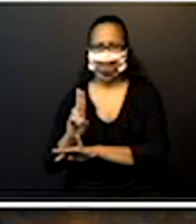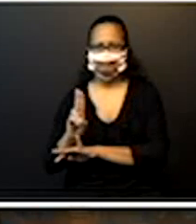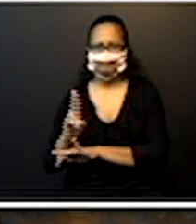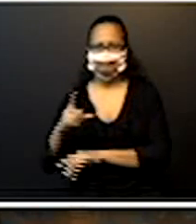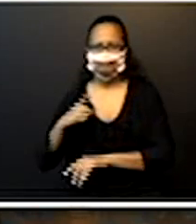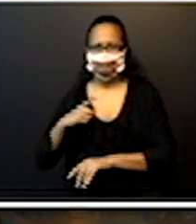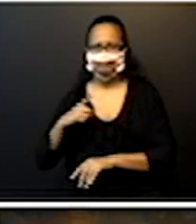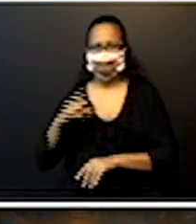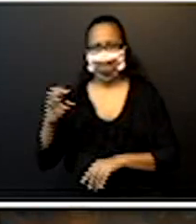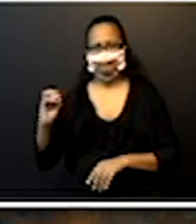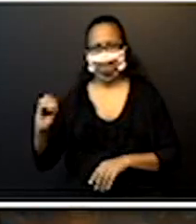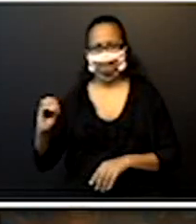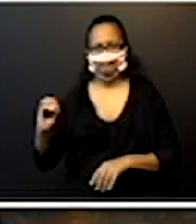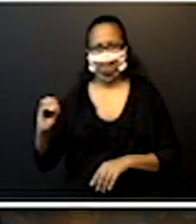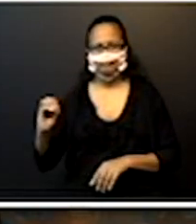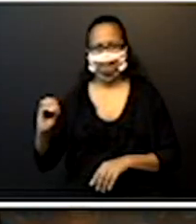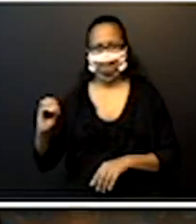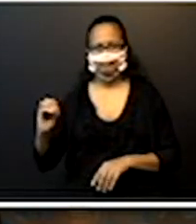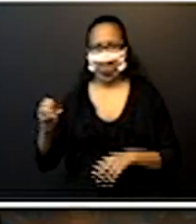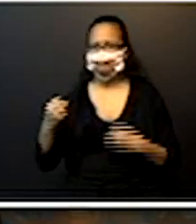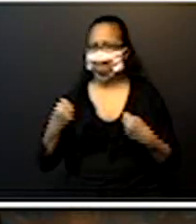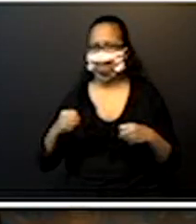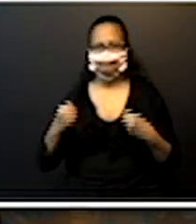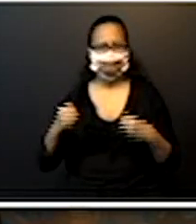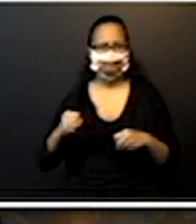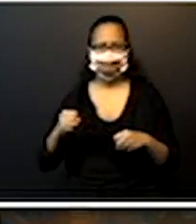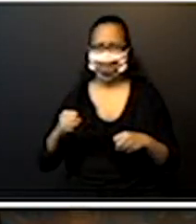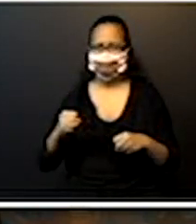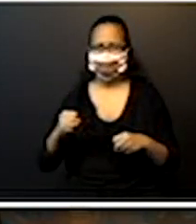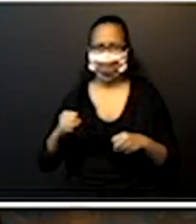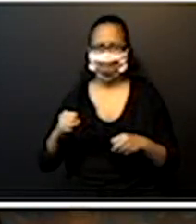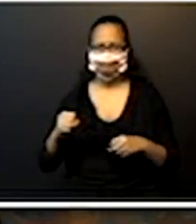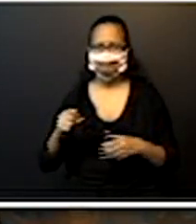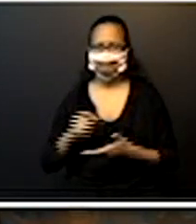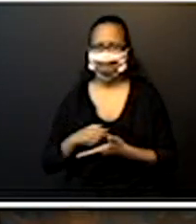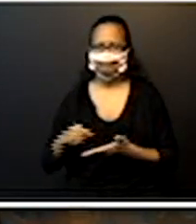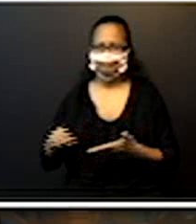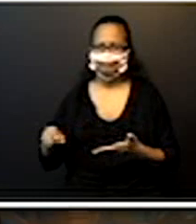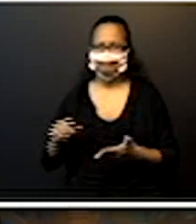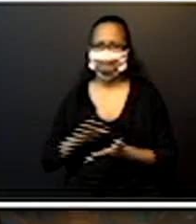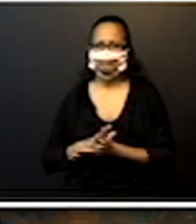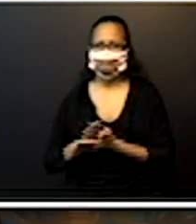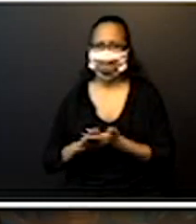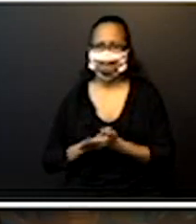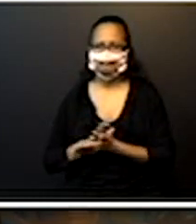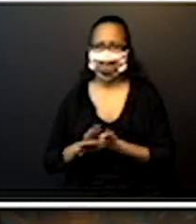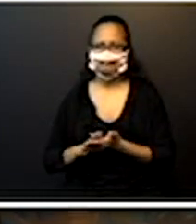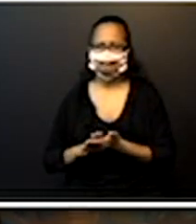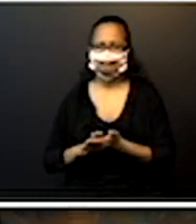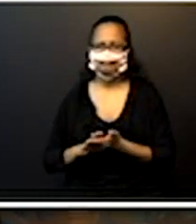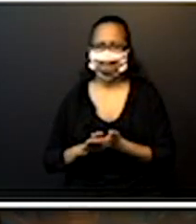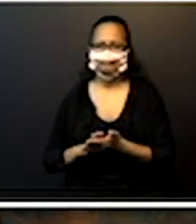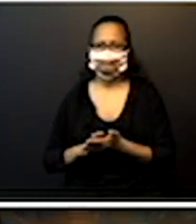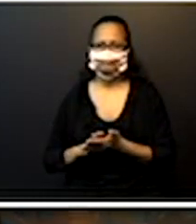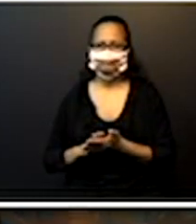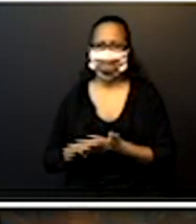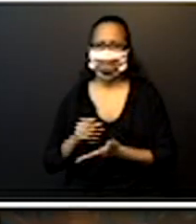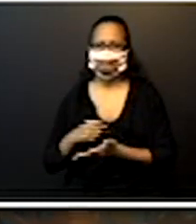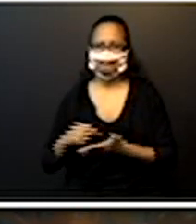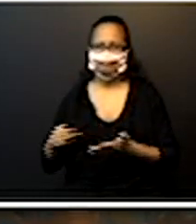unidade. Então, eu não preciso pôr nada. Certo? Então, a nossa escrita multiplicativa